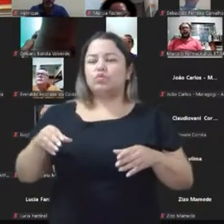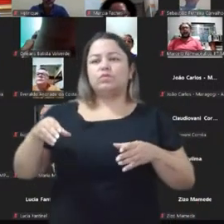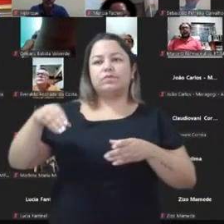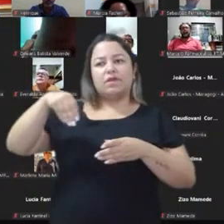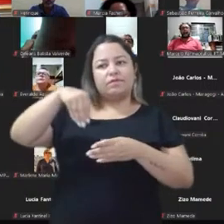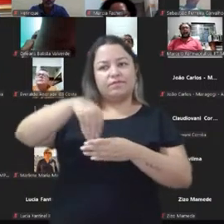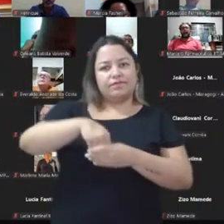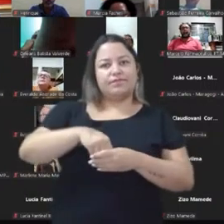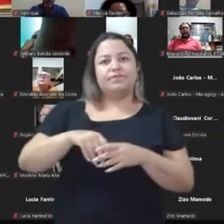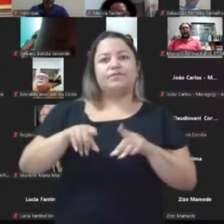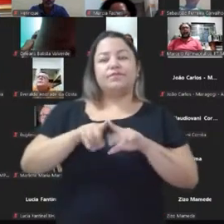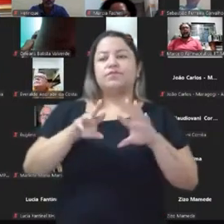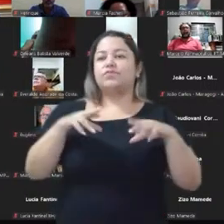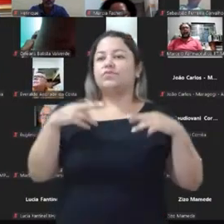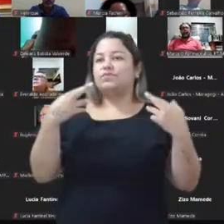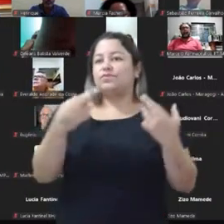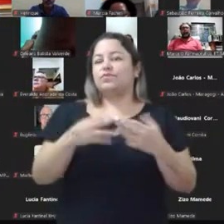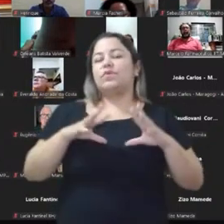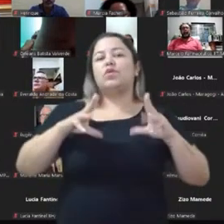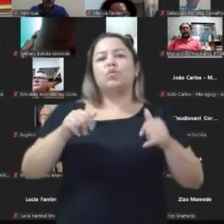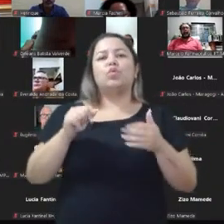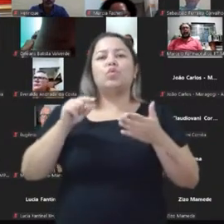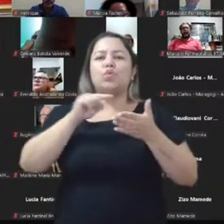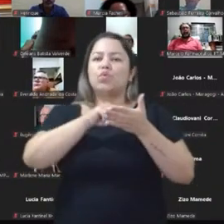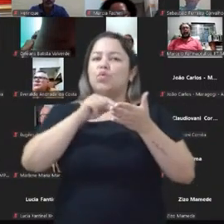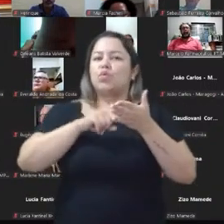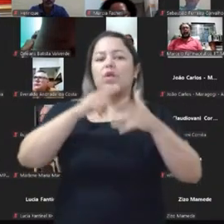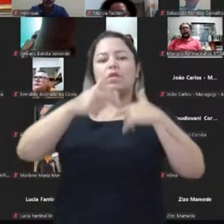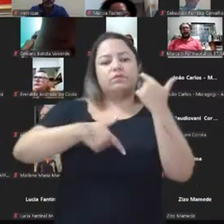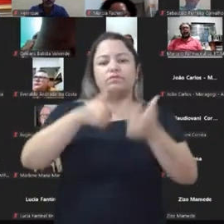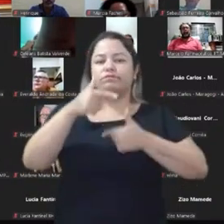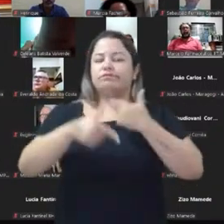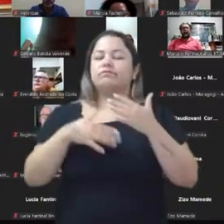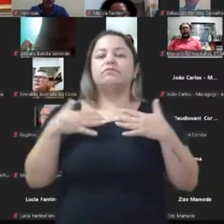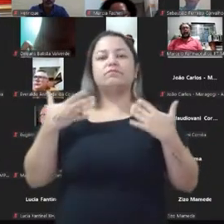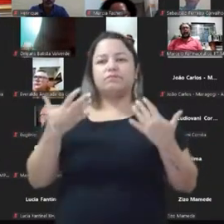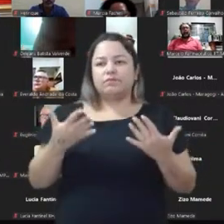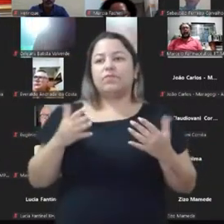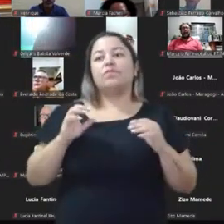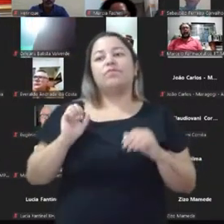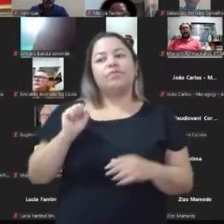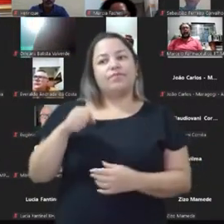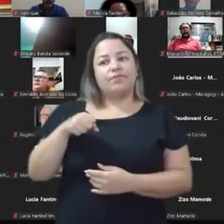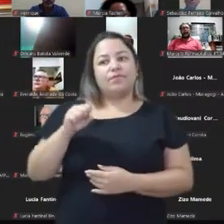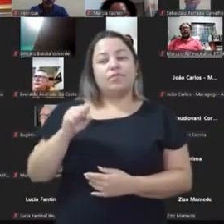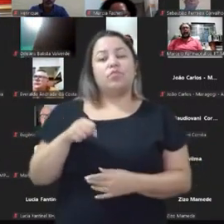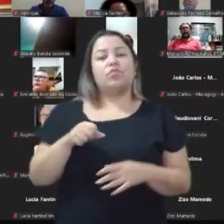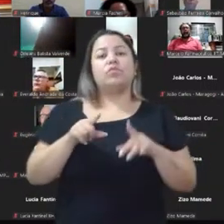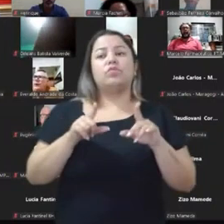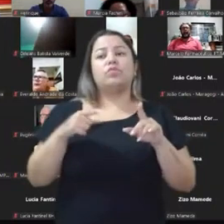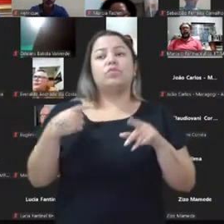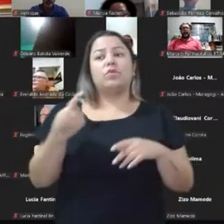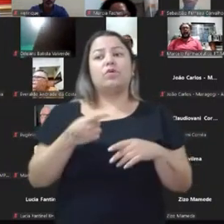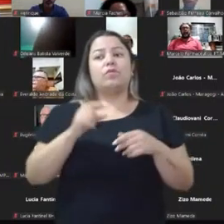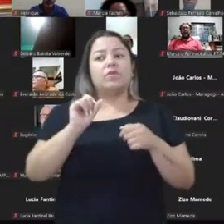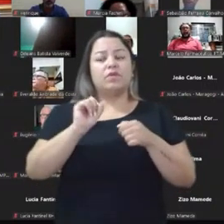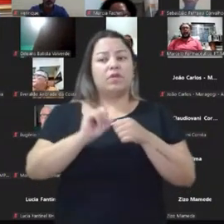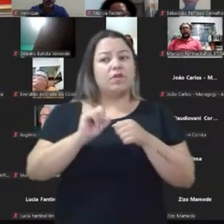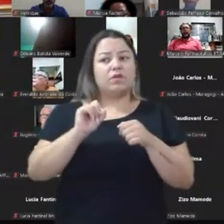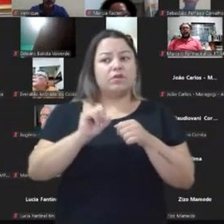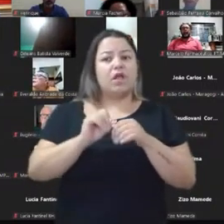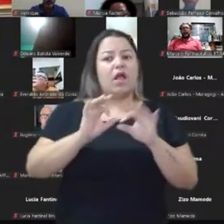Você vem em uma reunião com companheiro, todo mundo no celular, trabalhando, então está na rede. O que nós não estamos fazendo é estar